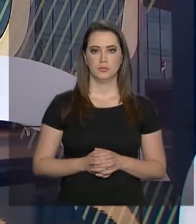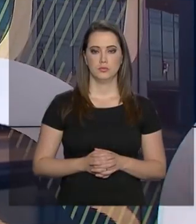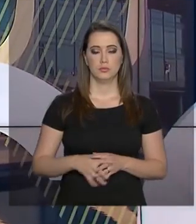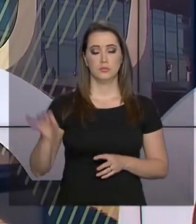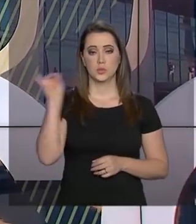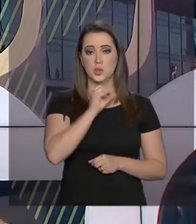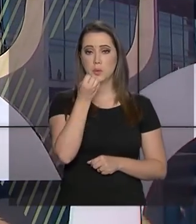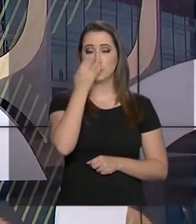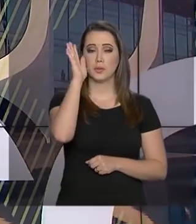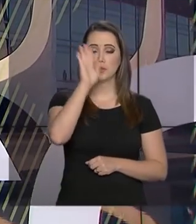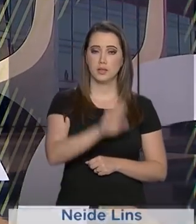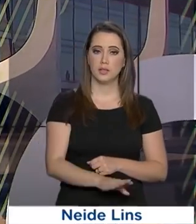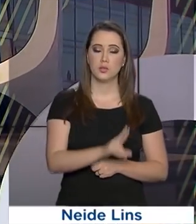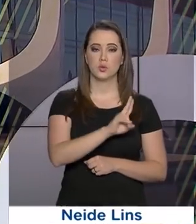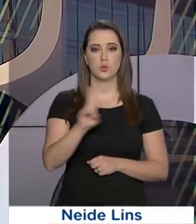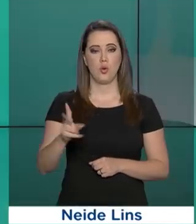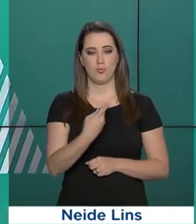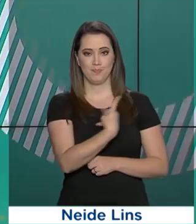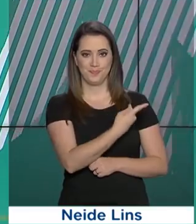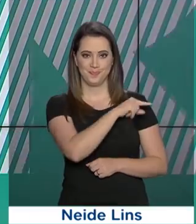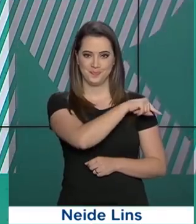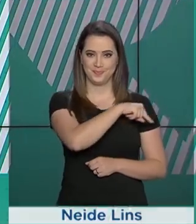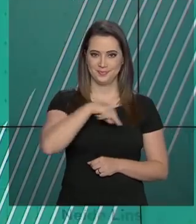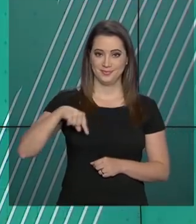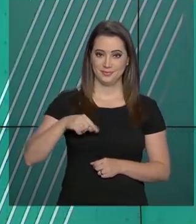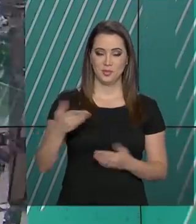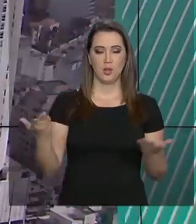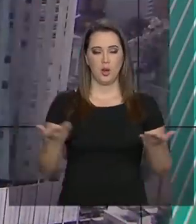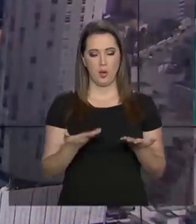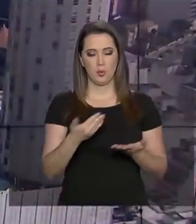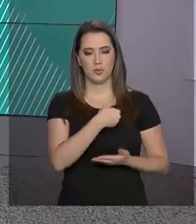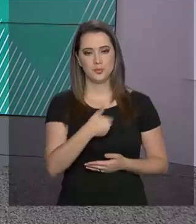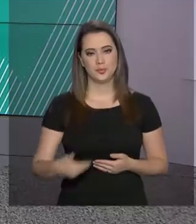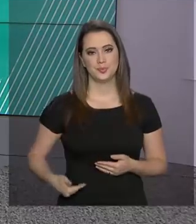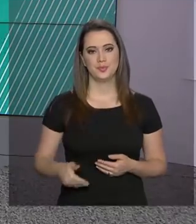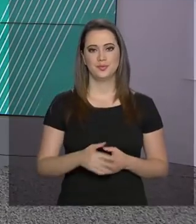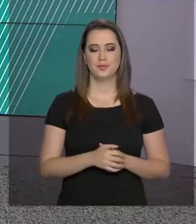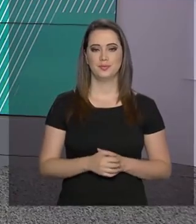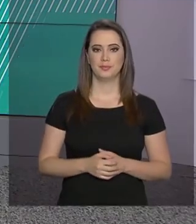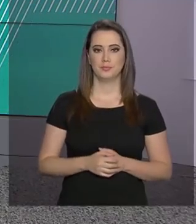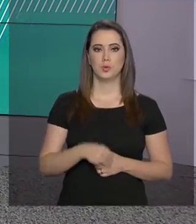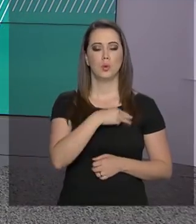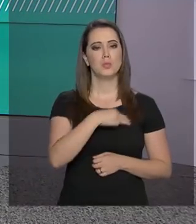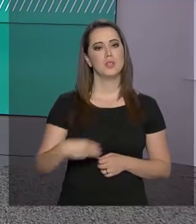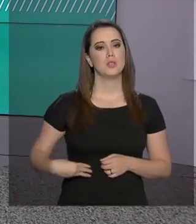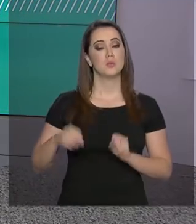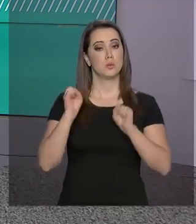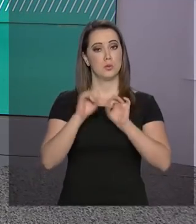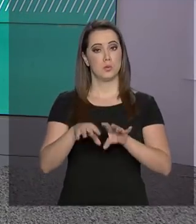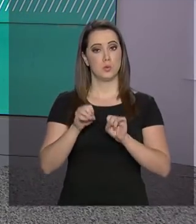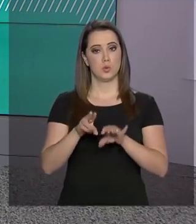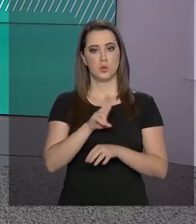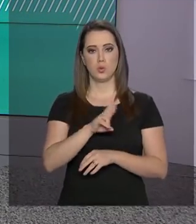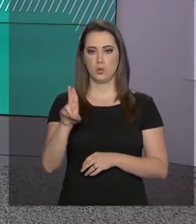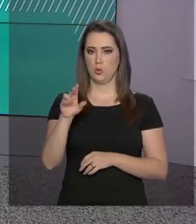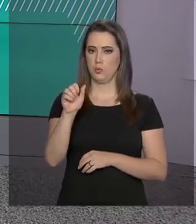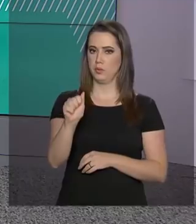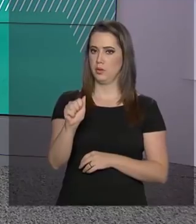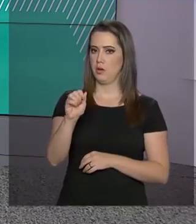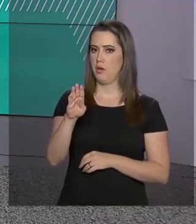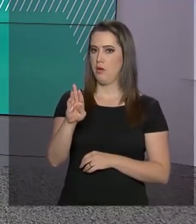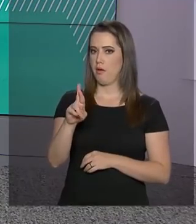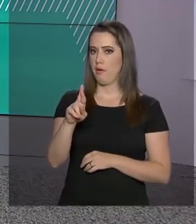Olá, boa tarde. Eu sou o Roberto Camargo e este é o Governo Agora. O ministro da Educação, Abraham Weintraub,